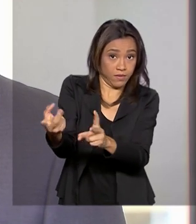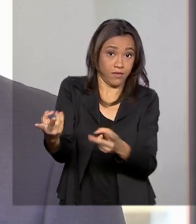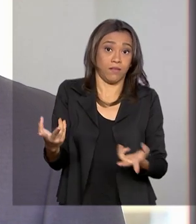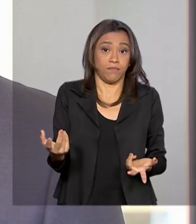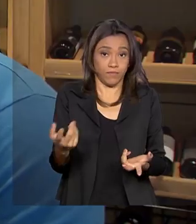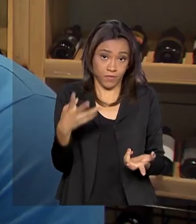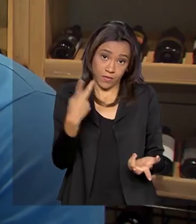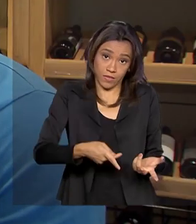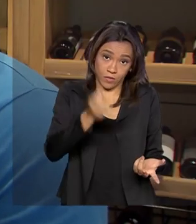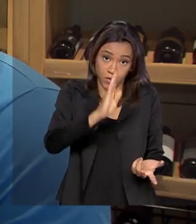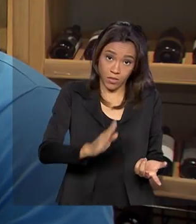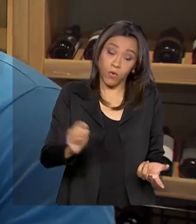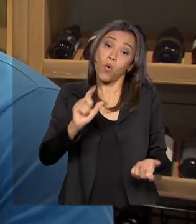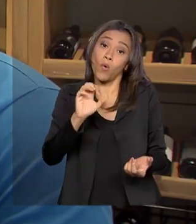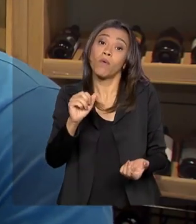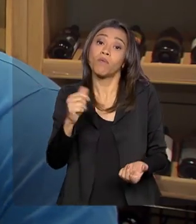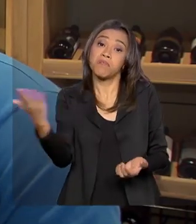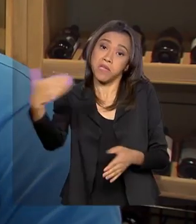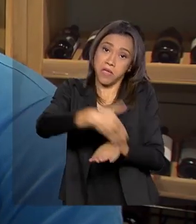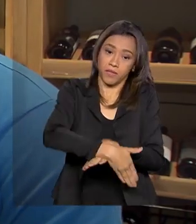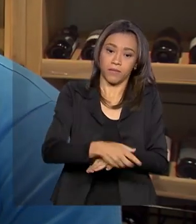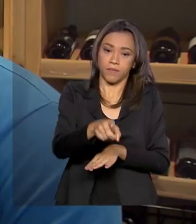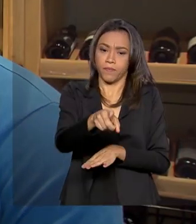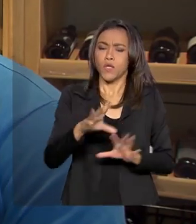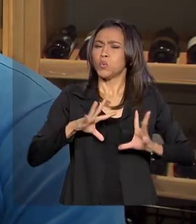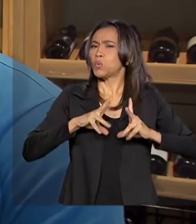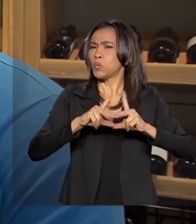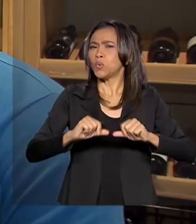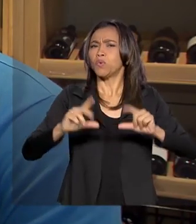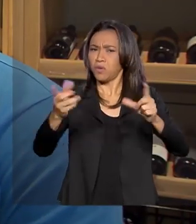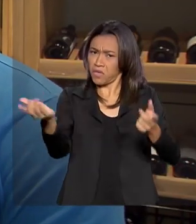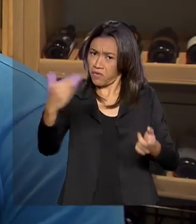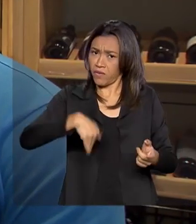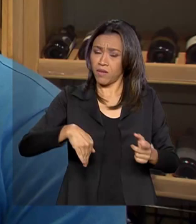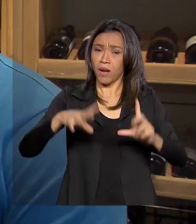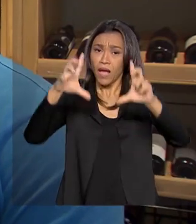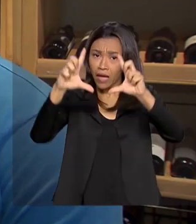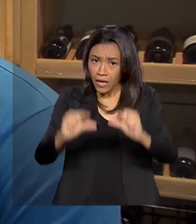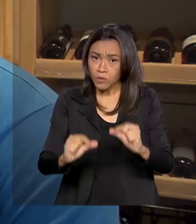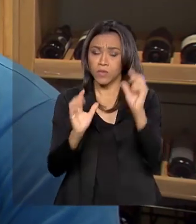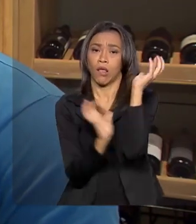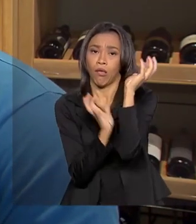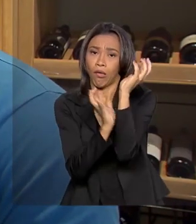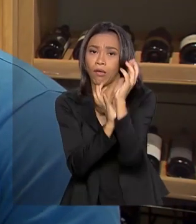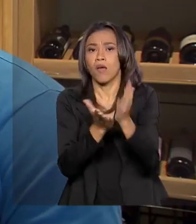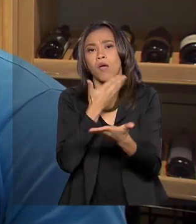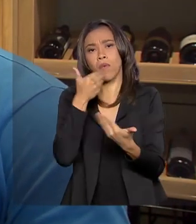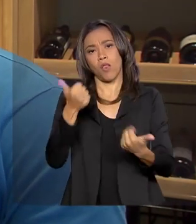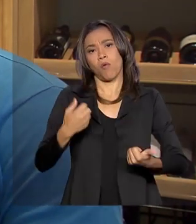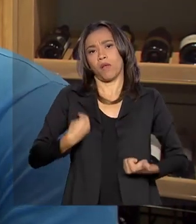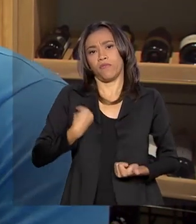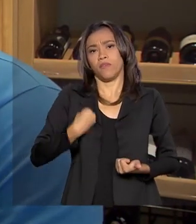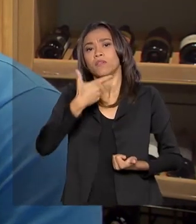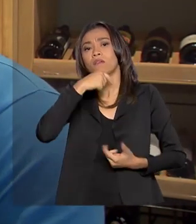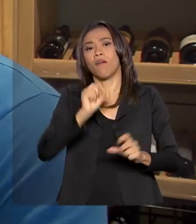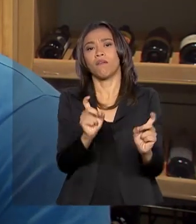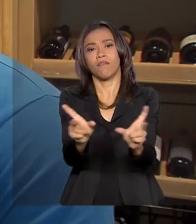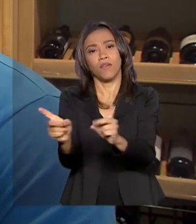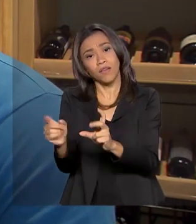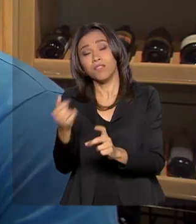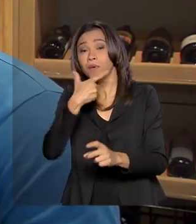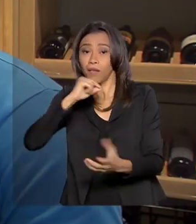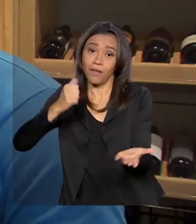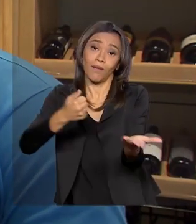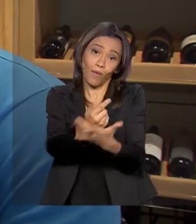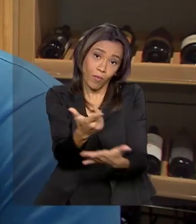mercadoria nacional. Tudo que vier para desburocratizar no mercado vai melhorar, com certeza, a vida do comerciante e assim também o cliente, que vai ter